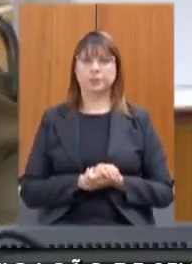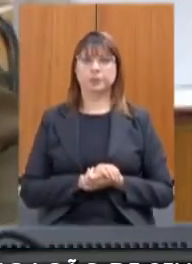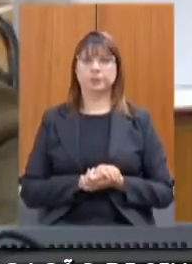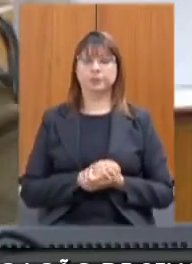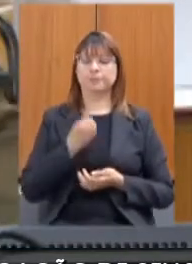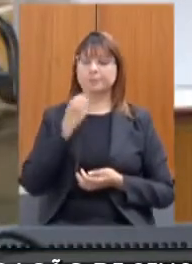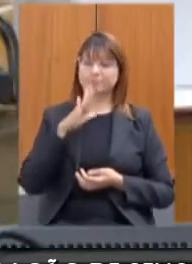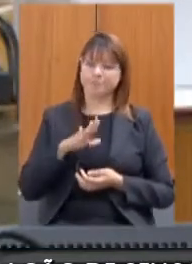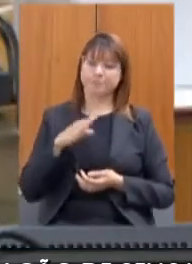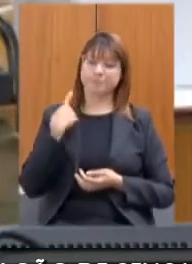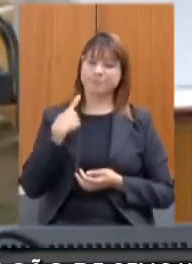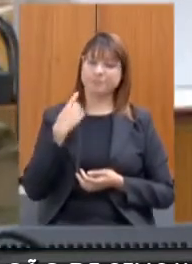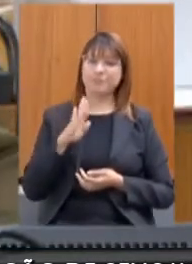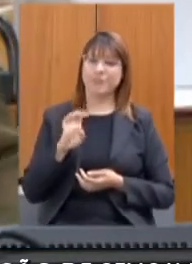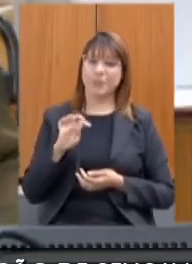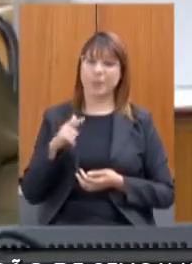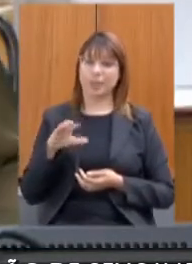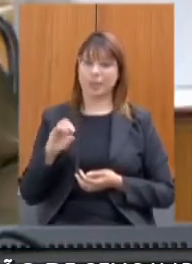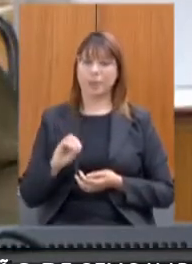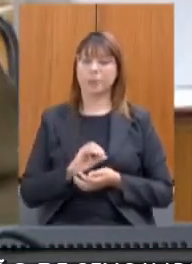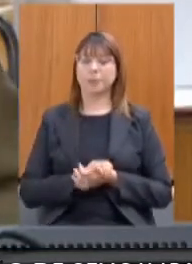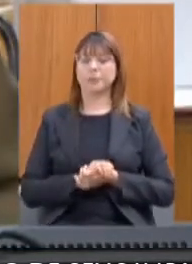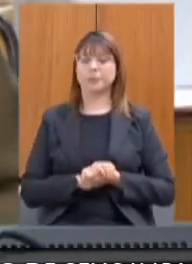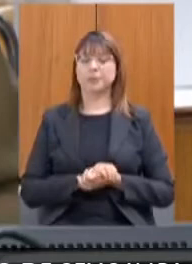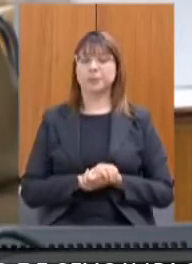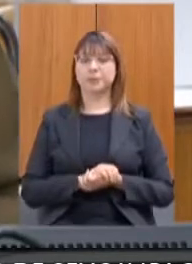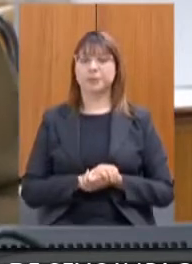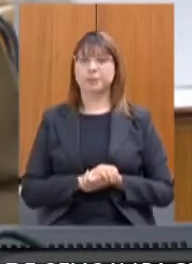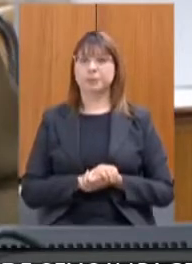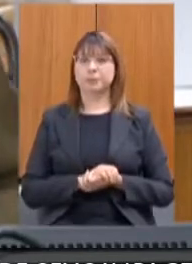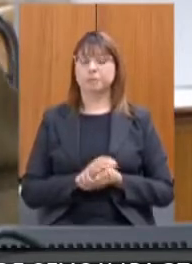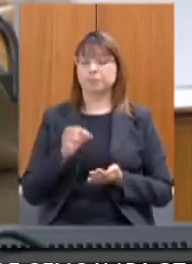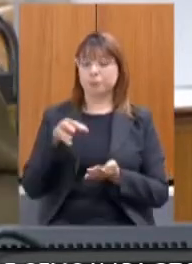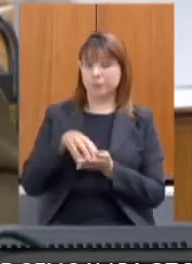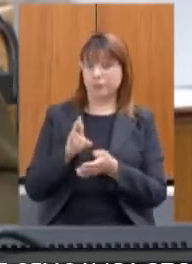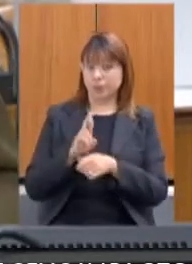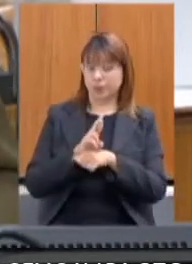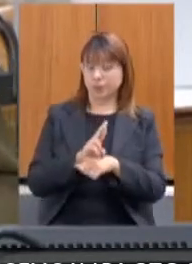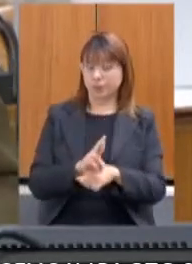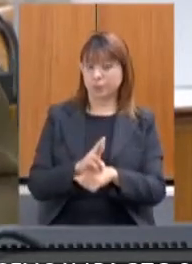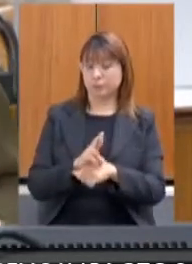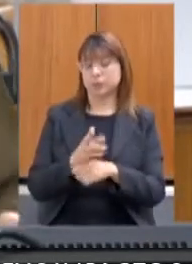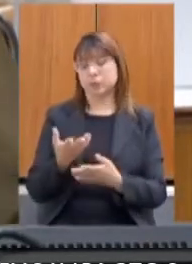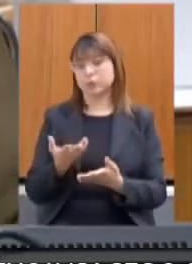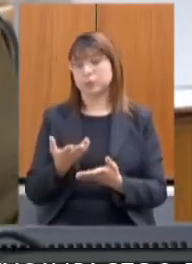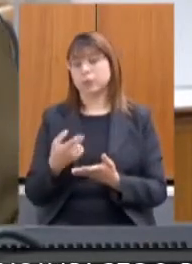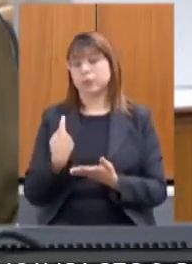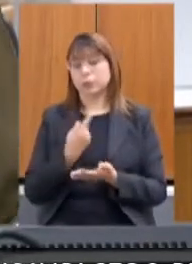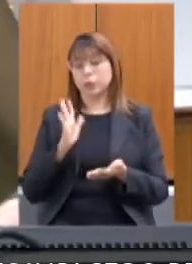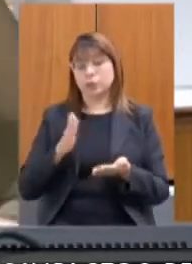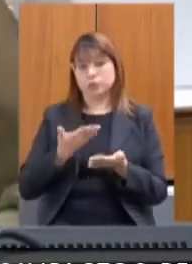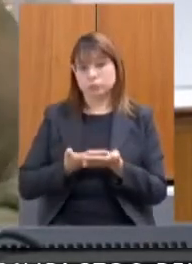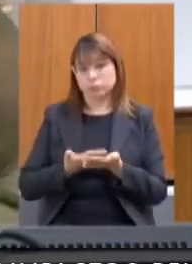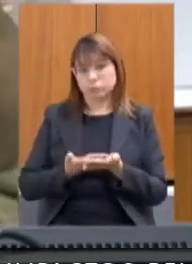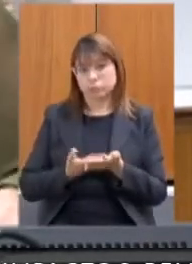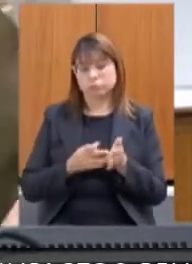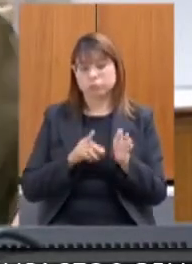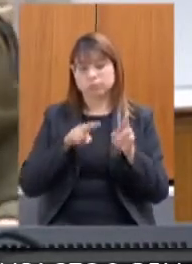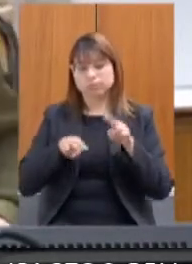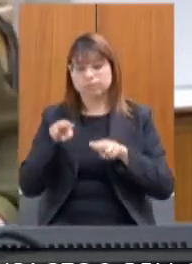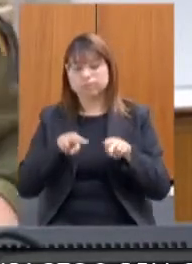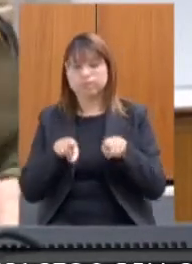Boa tarde, deputado Betão. o centro de referência, nós estamos fazendo um estudo e uma análise também